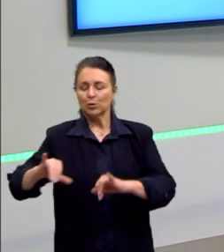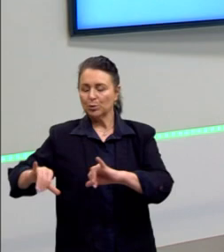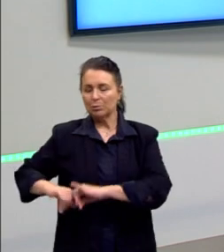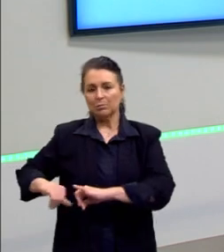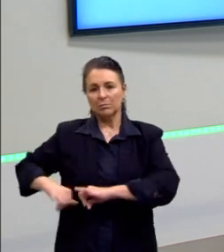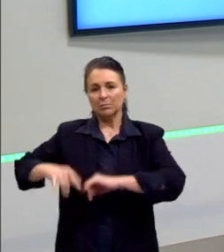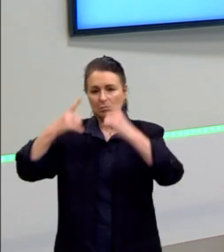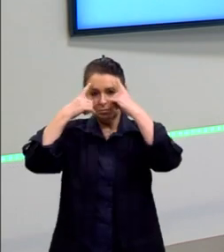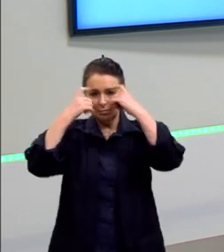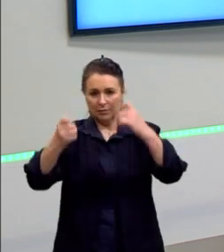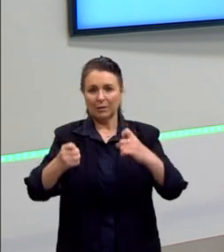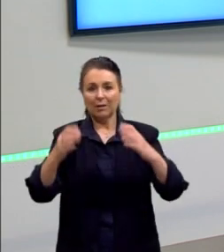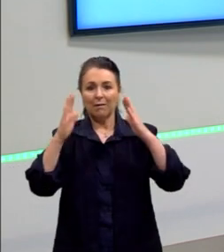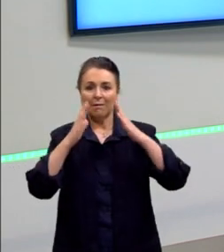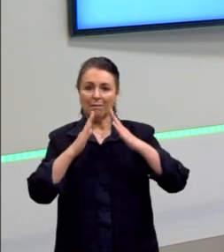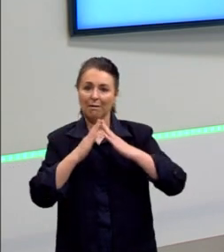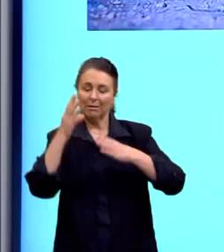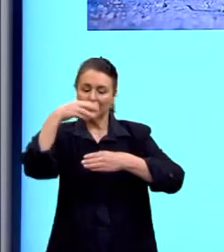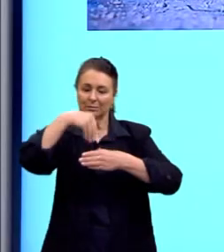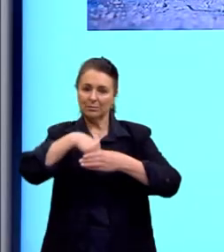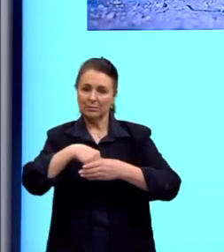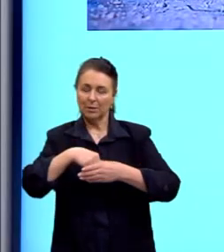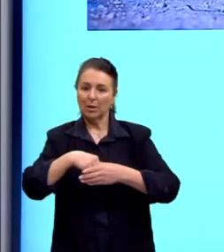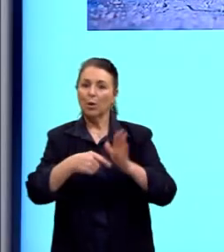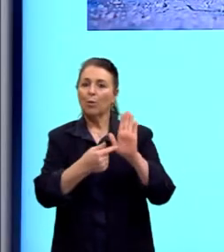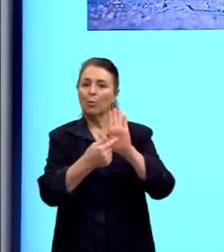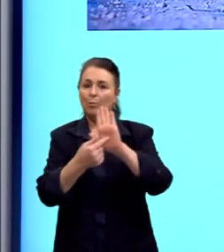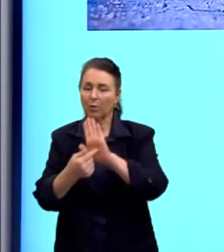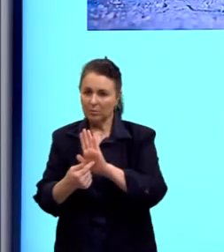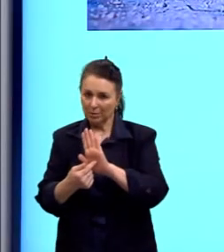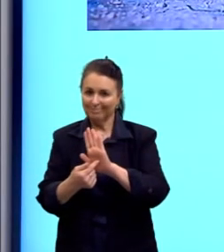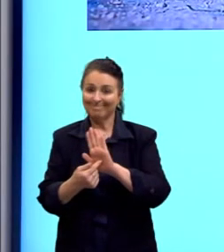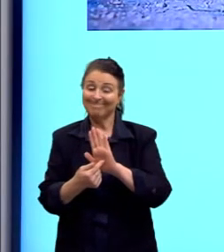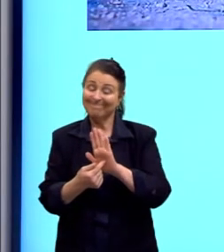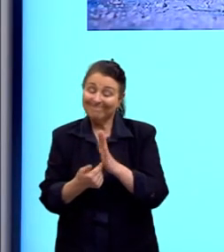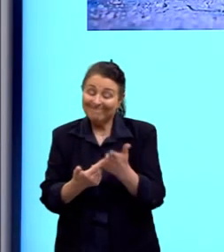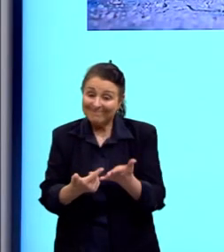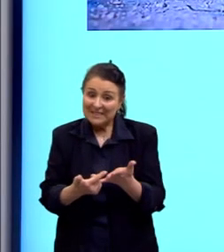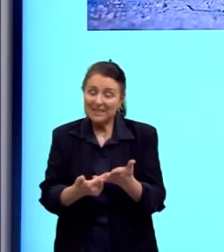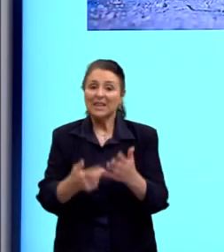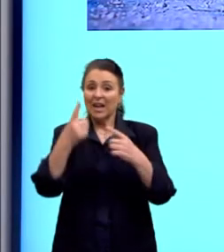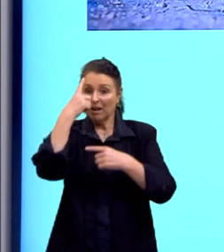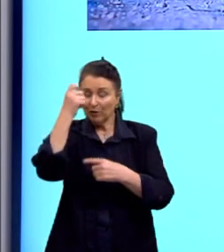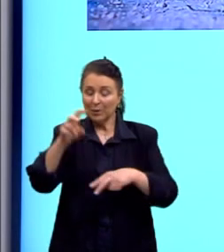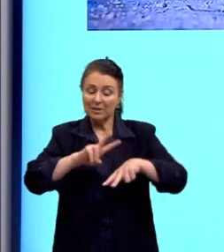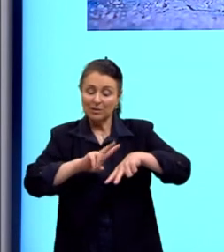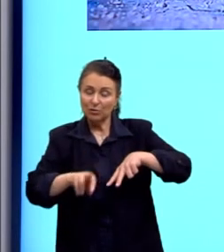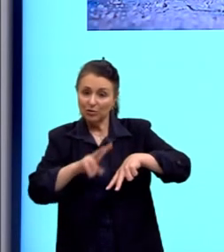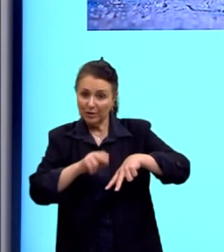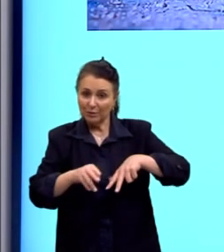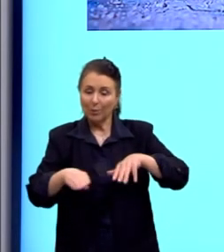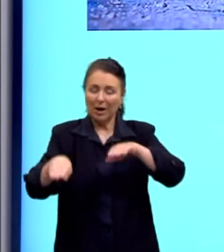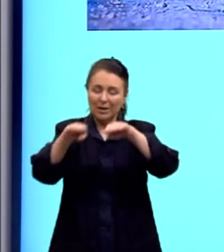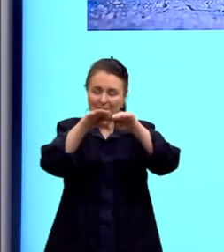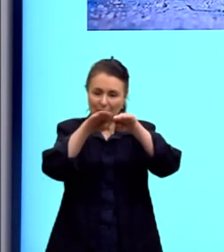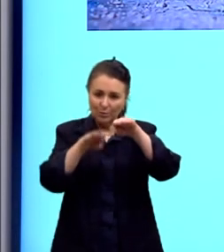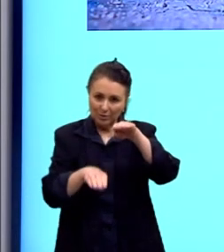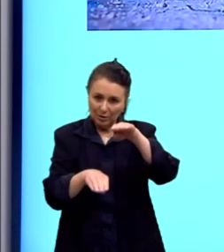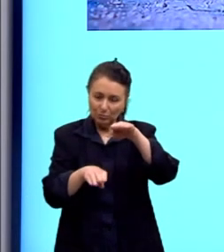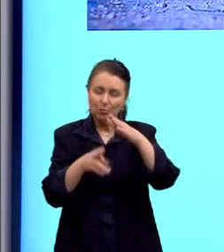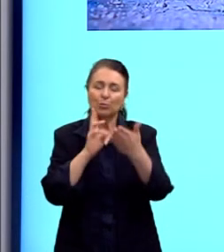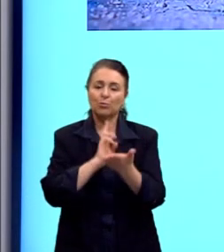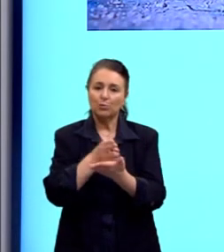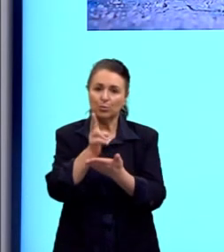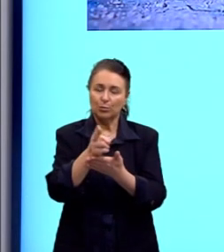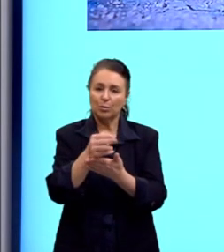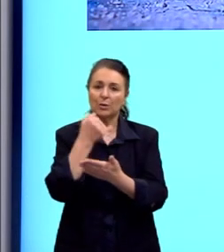violência doméstica. Então, ressaltar que, infelizmente, a violência de gênero, a desigualdade de gênero continua e a